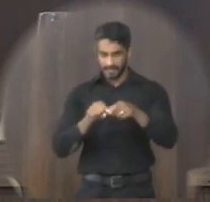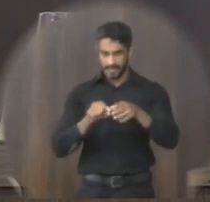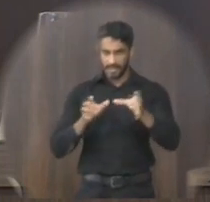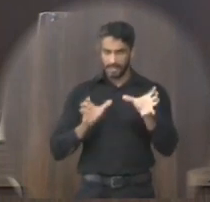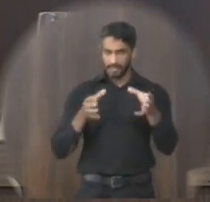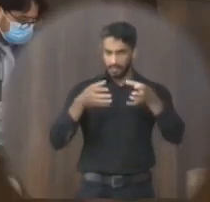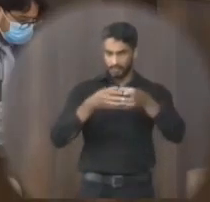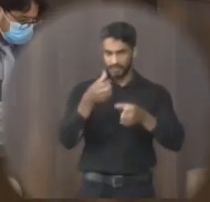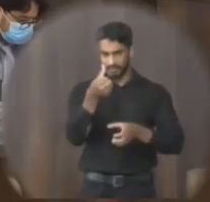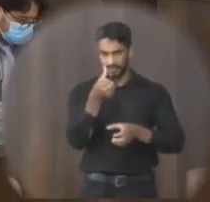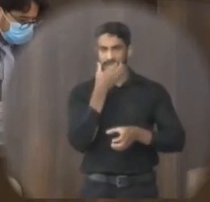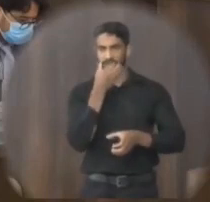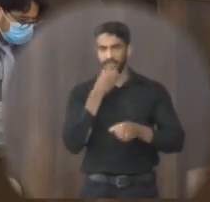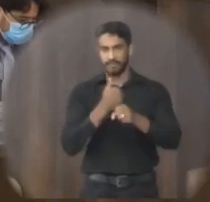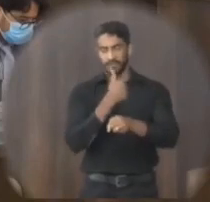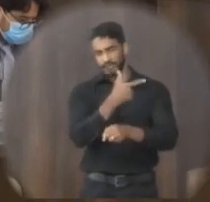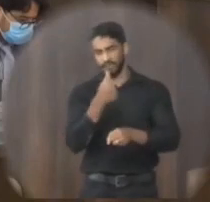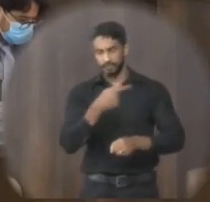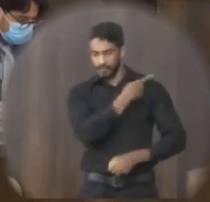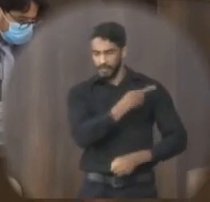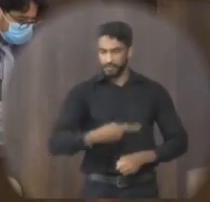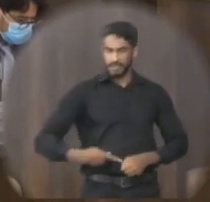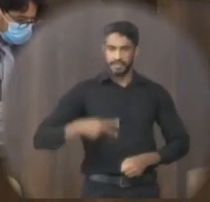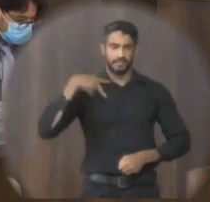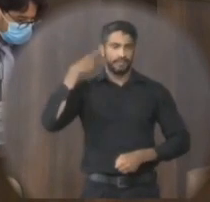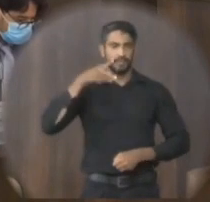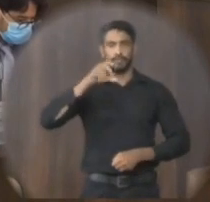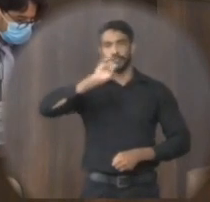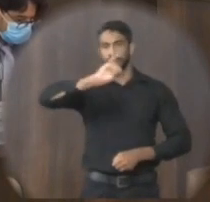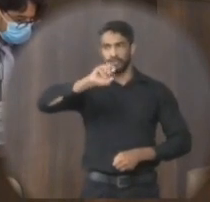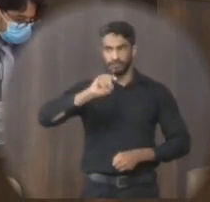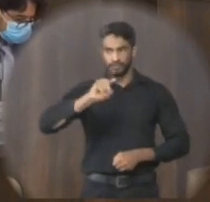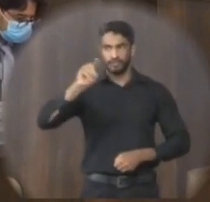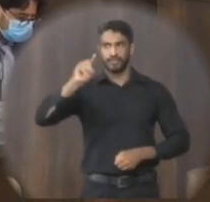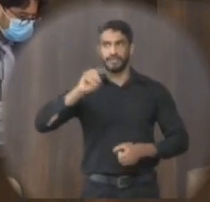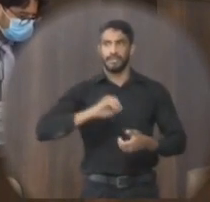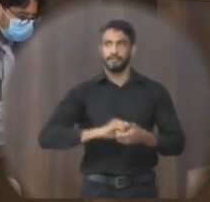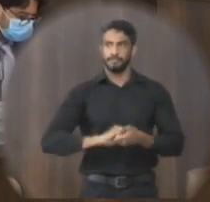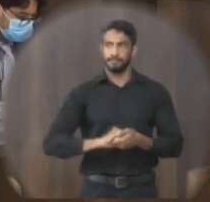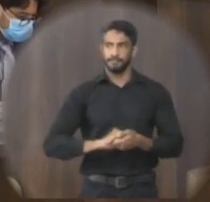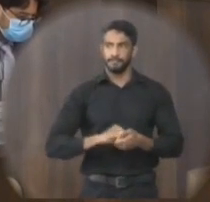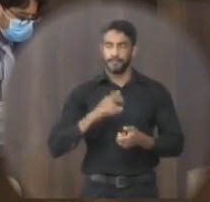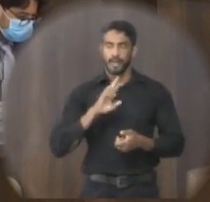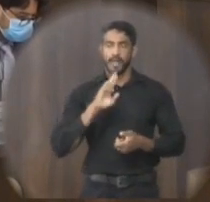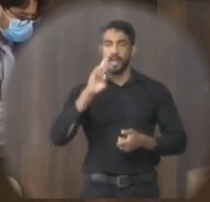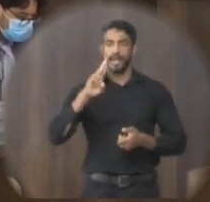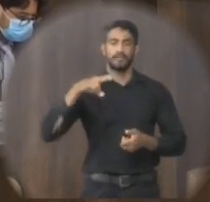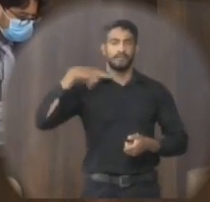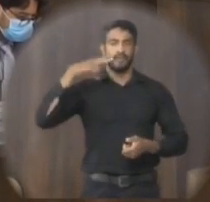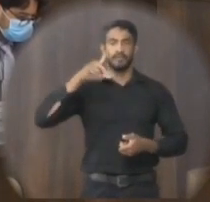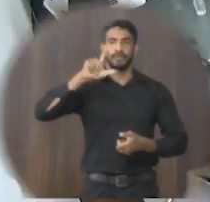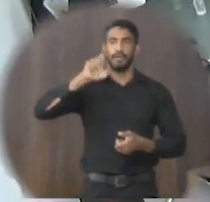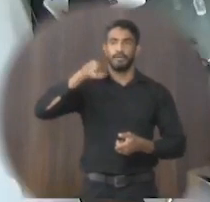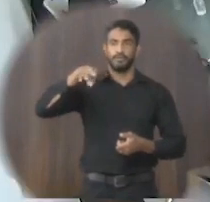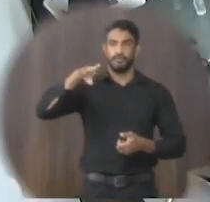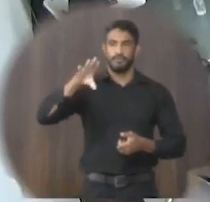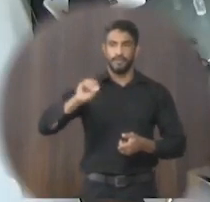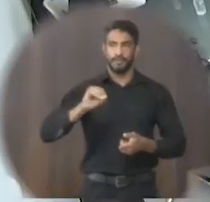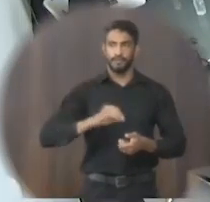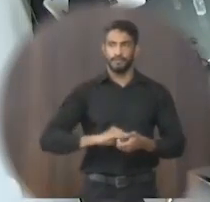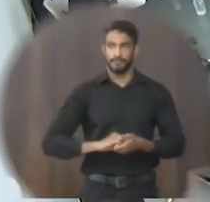6 de dezembro de 2021 Presidente o vereador José Tarcísio Mendes relatou o vereador Leobino Antunes de Bem